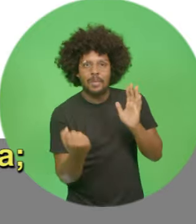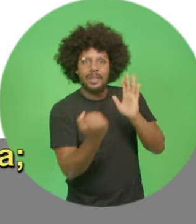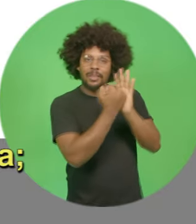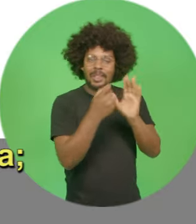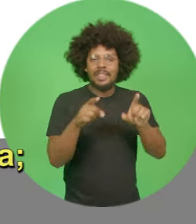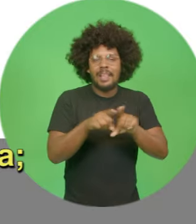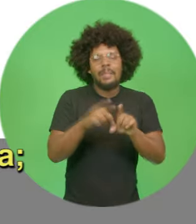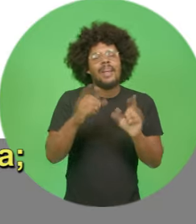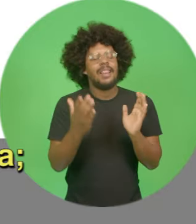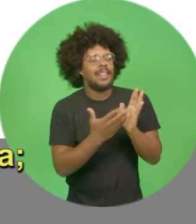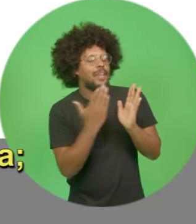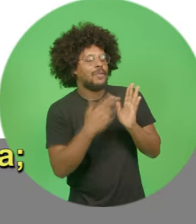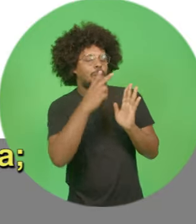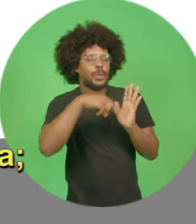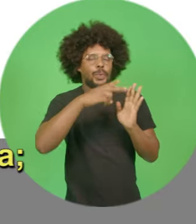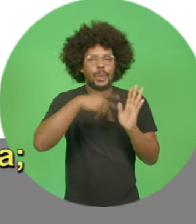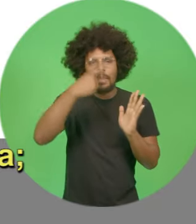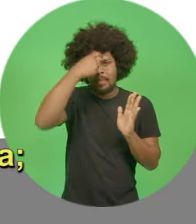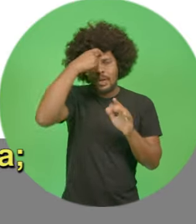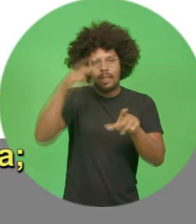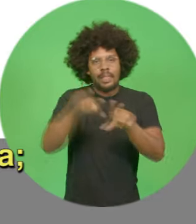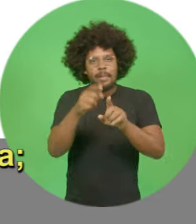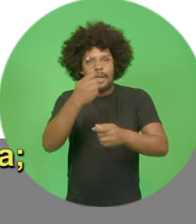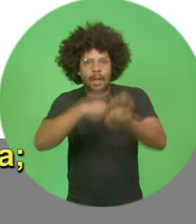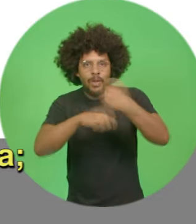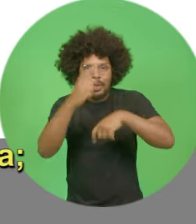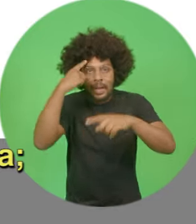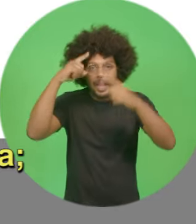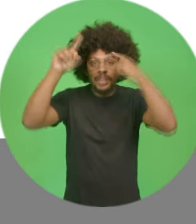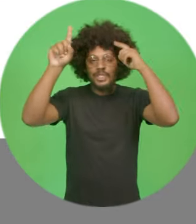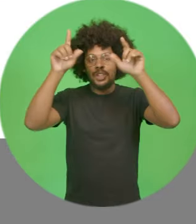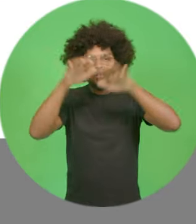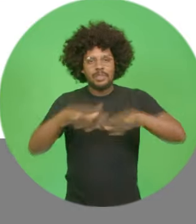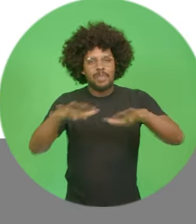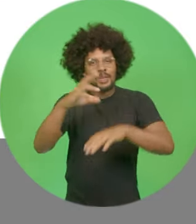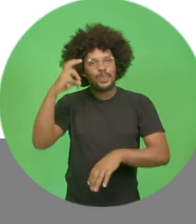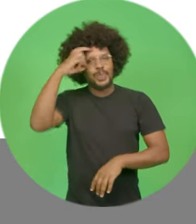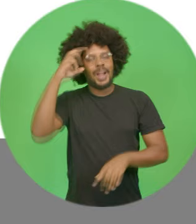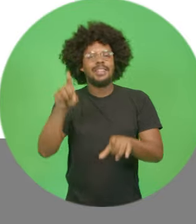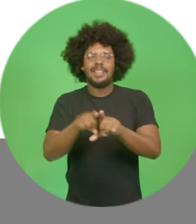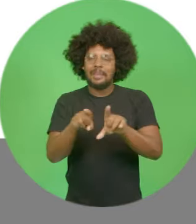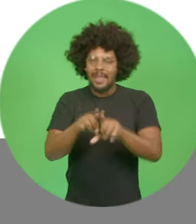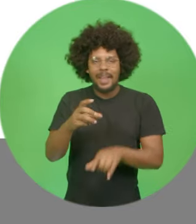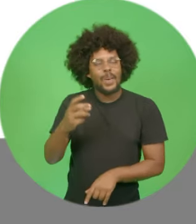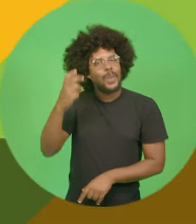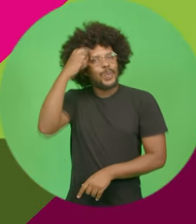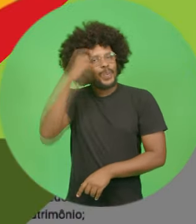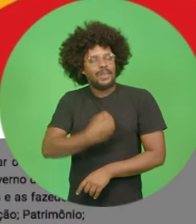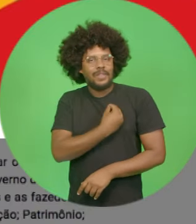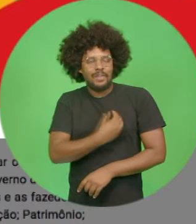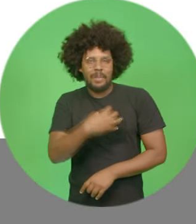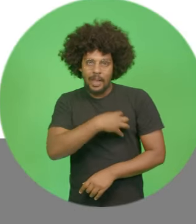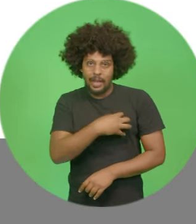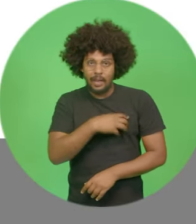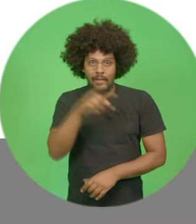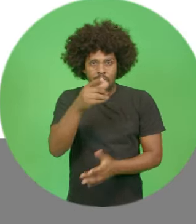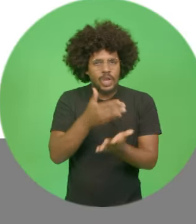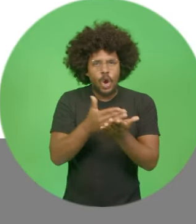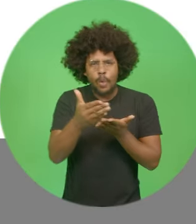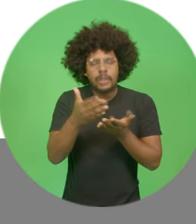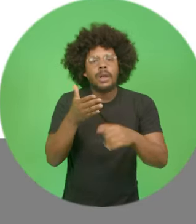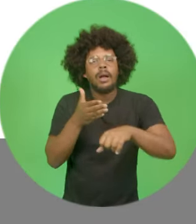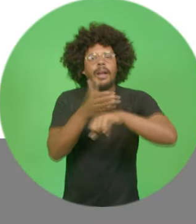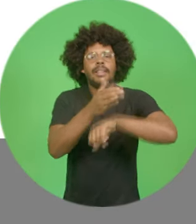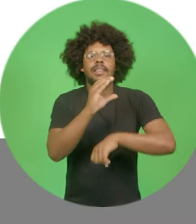Livro, Leitura e Memória, Economia Criativa e Espaços Culturais e Cultura Viva Bahia. Para iniciar,